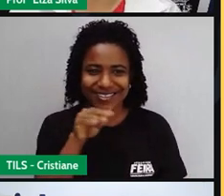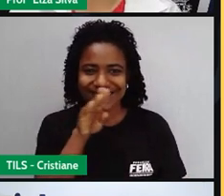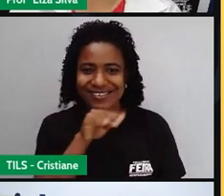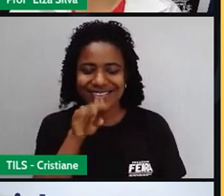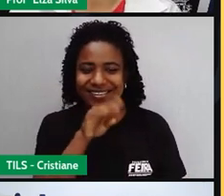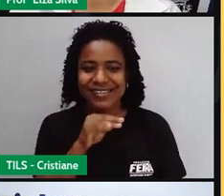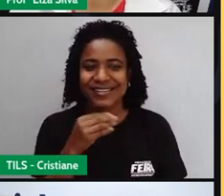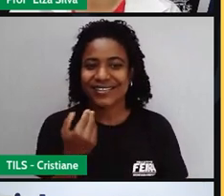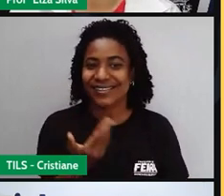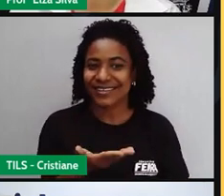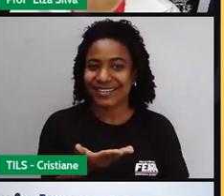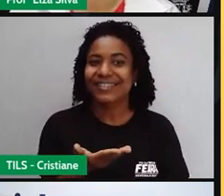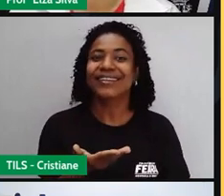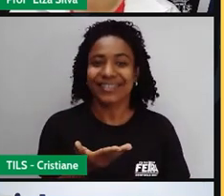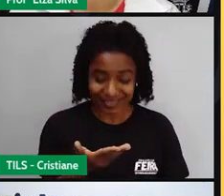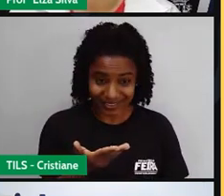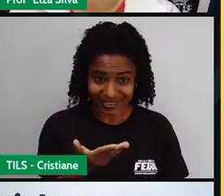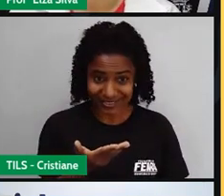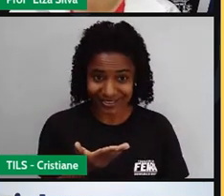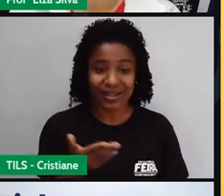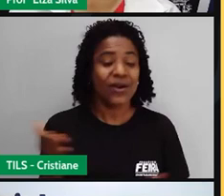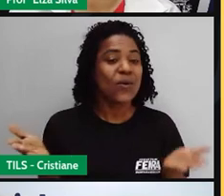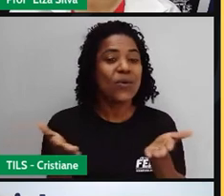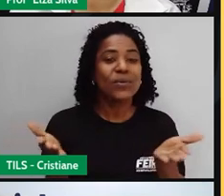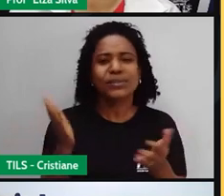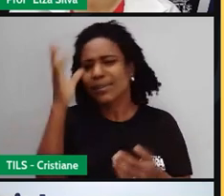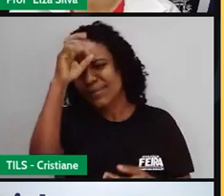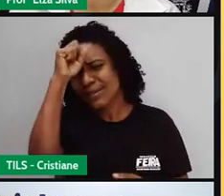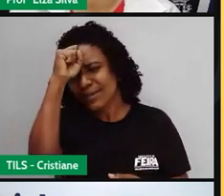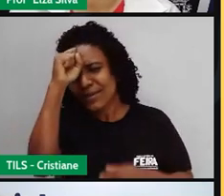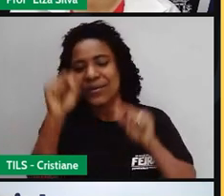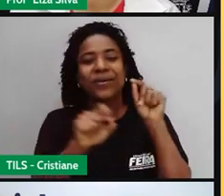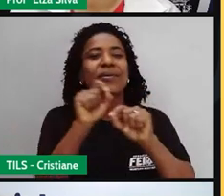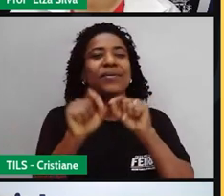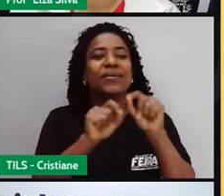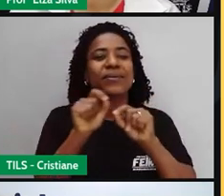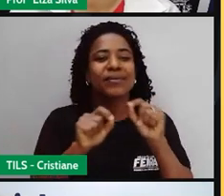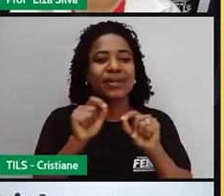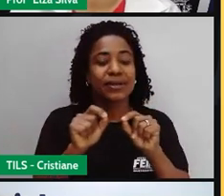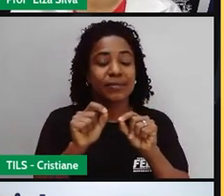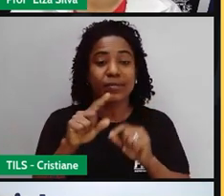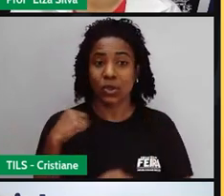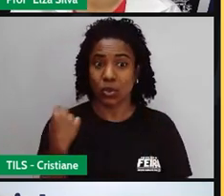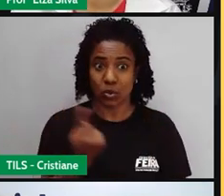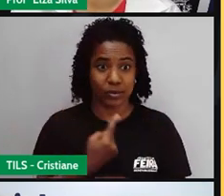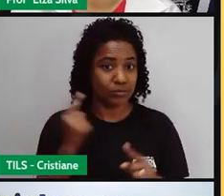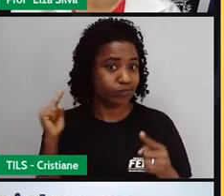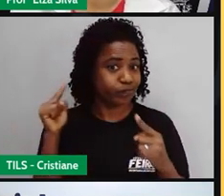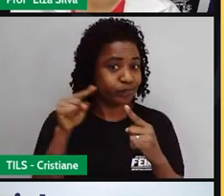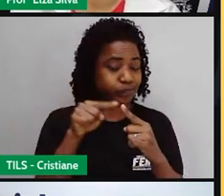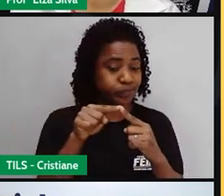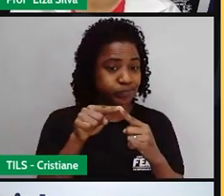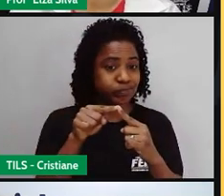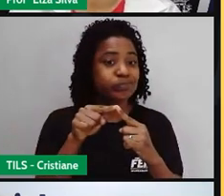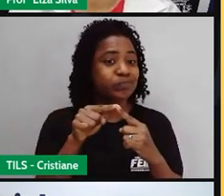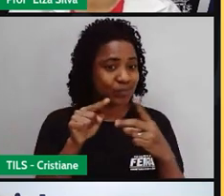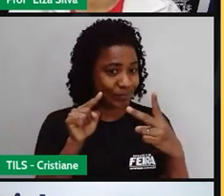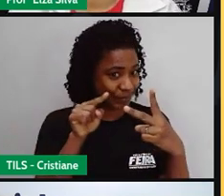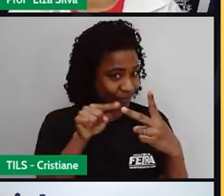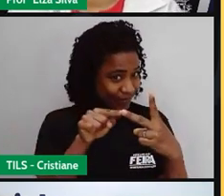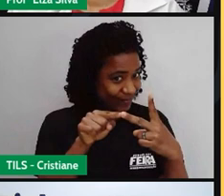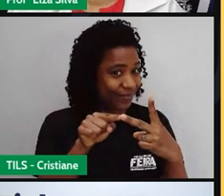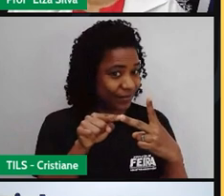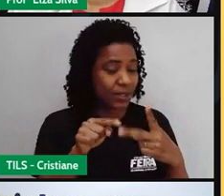que será que a gente vai aprender hoje? Nós temos dois objetivos para atingir hoje. O primeiro é